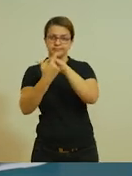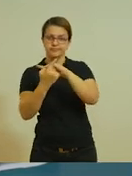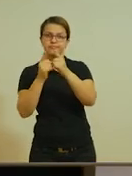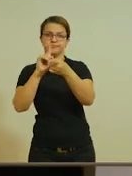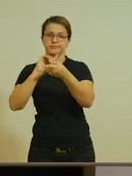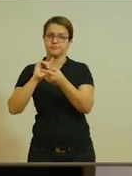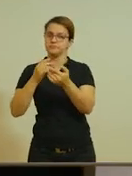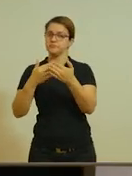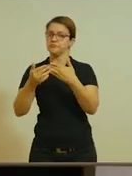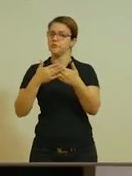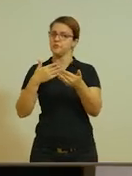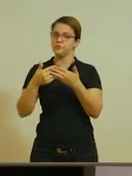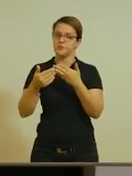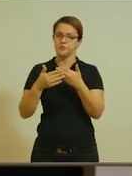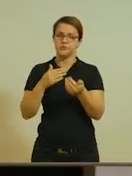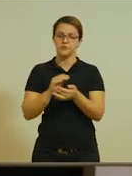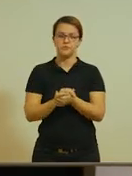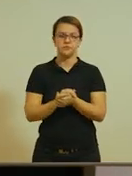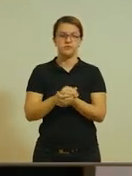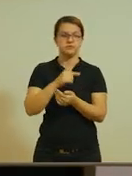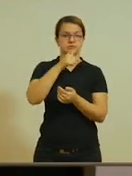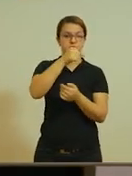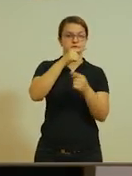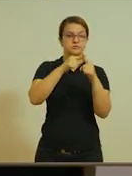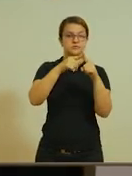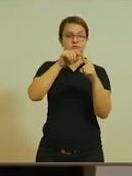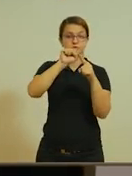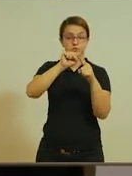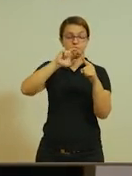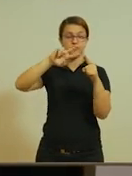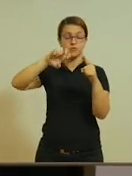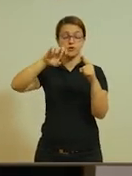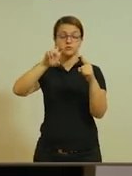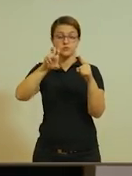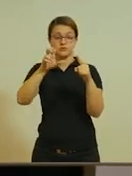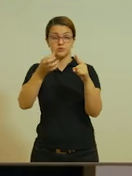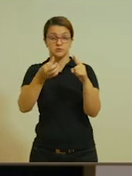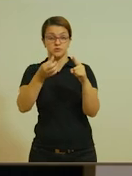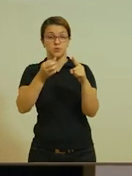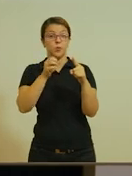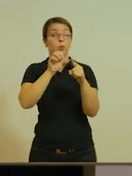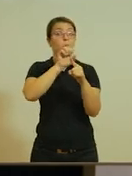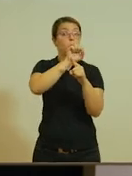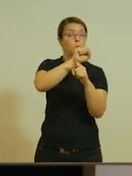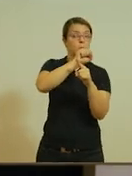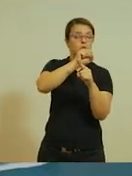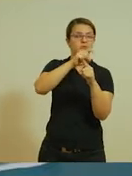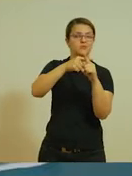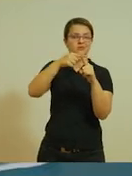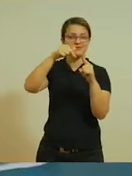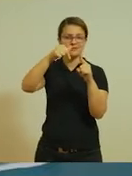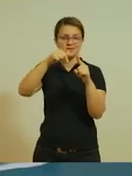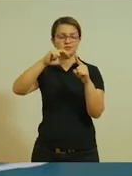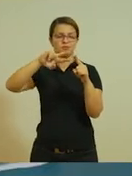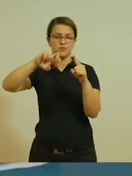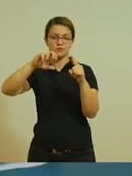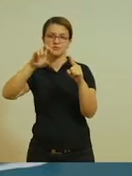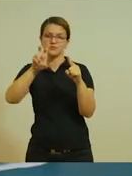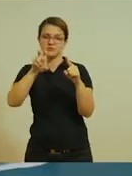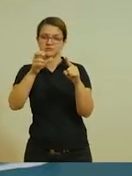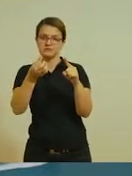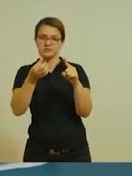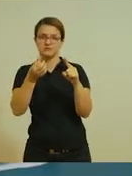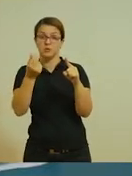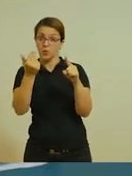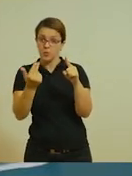produto. Exemplo, 7 vezes 8, 56. Ou 8 vezes 7, 56. Com